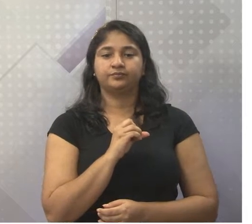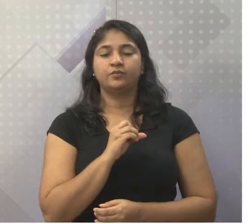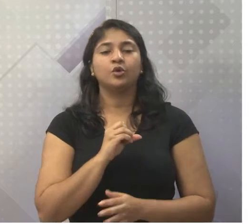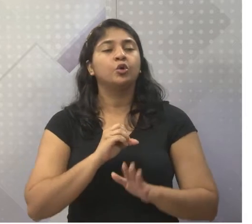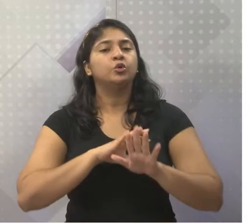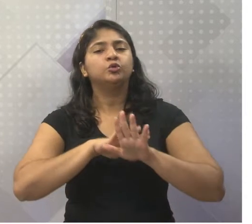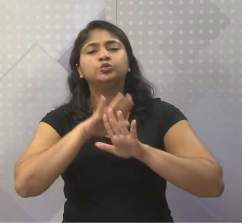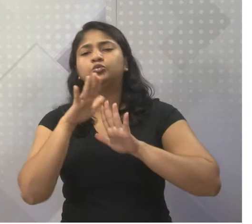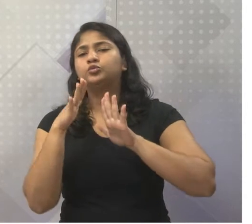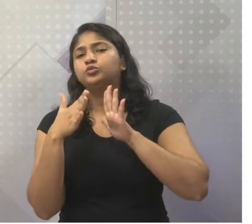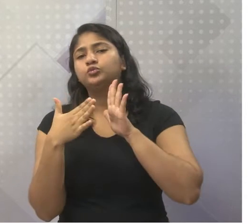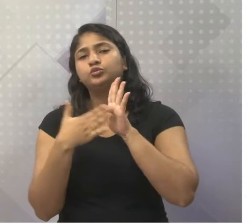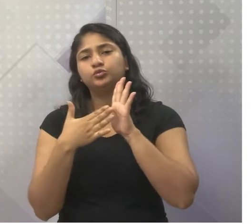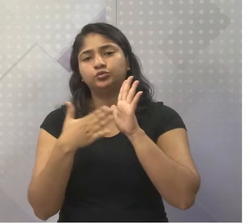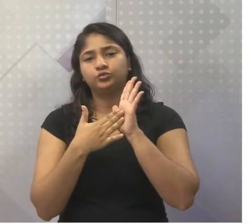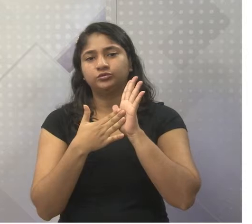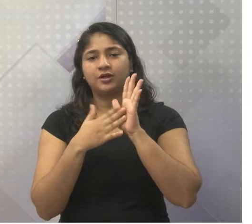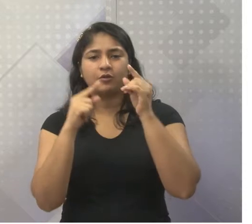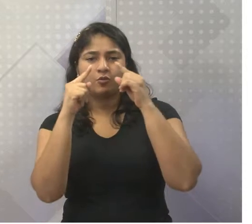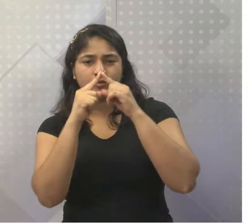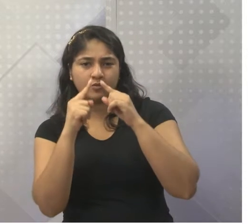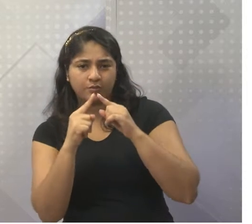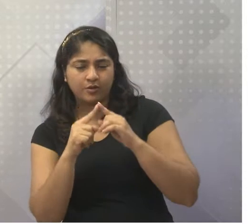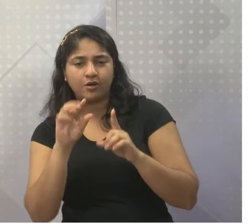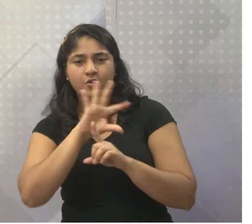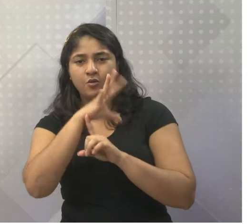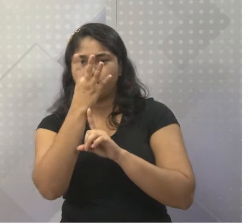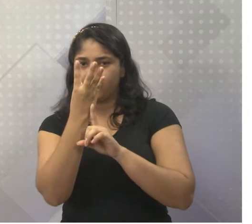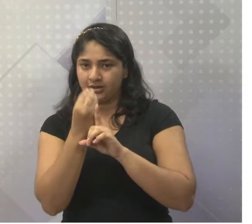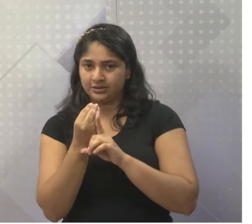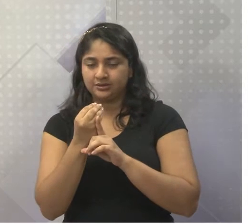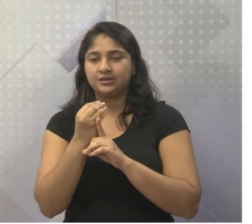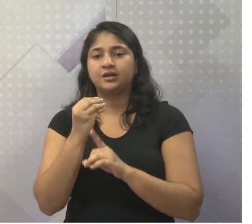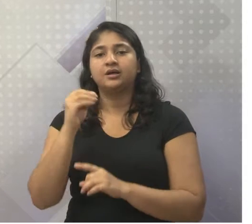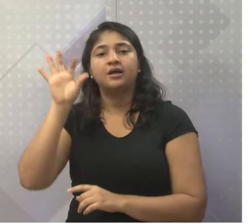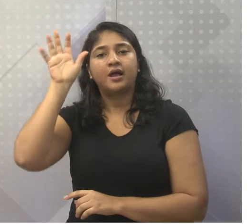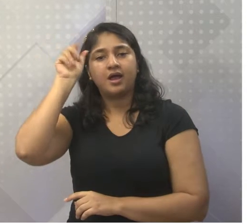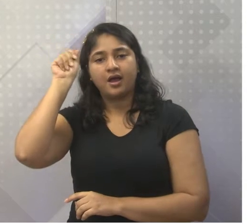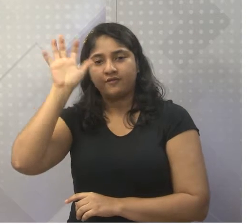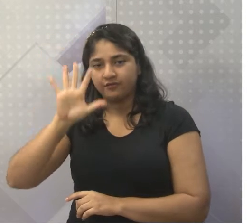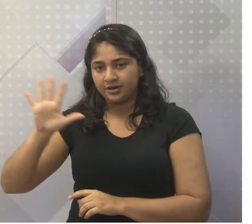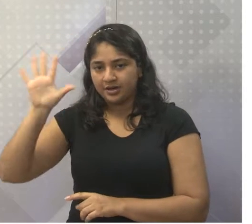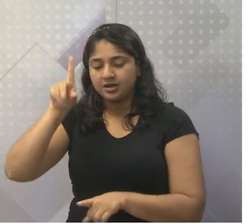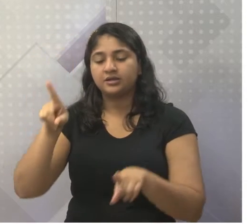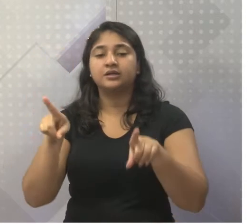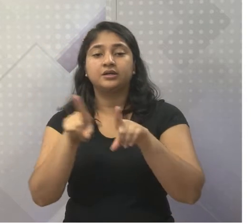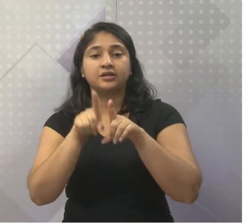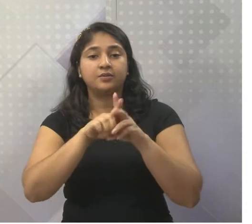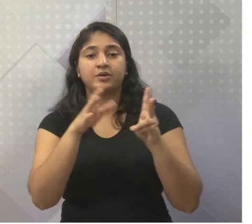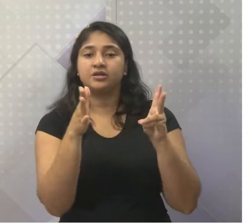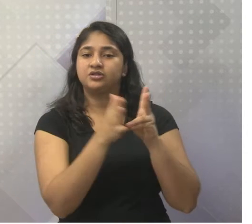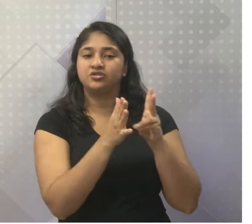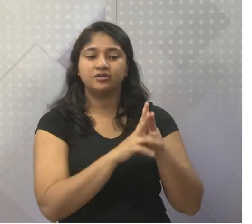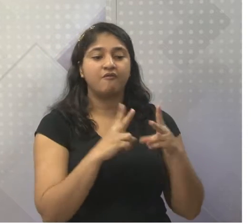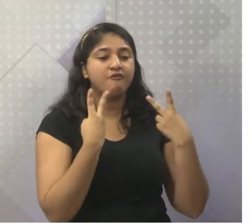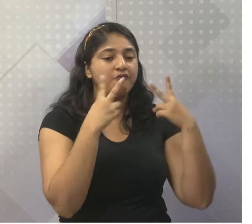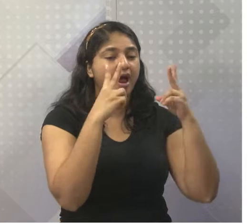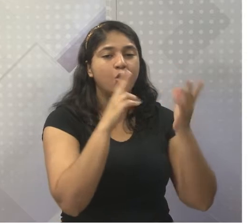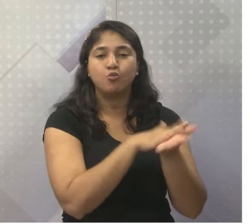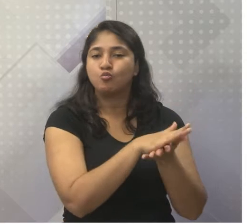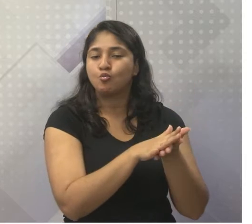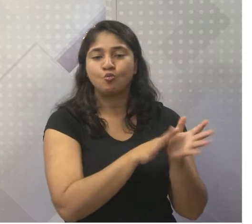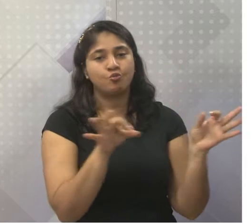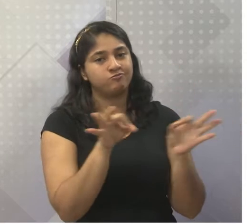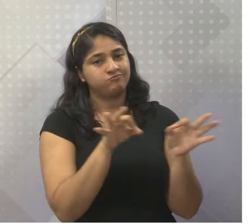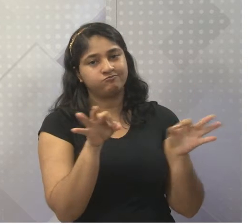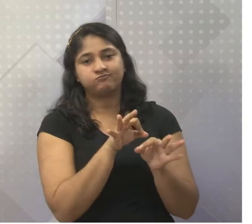Tudo que era relacionado à arte africana e indígena também não era considerada arte nem era valorizada. Tá? Mas hoje o